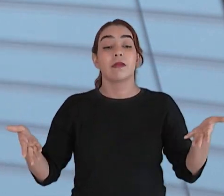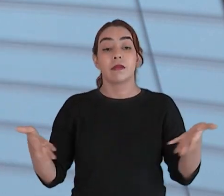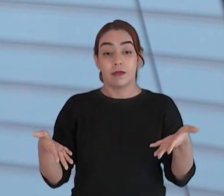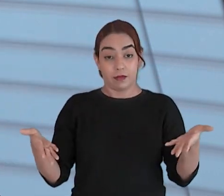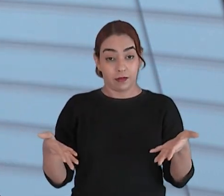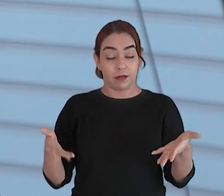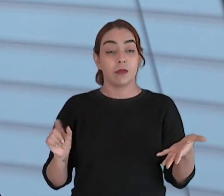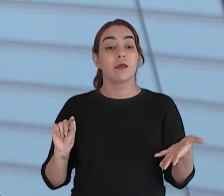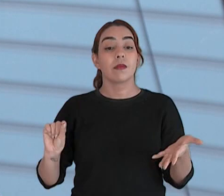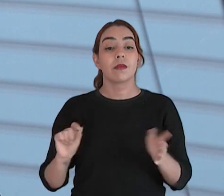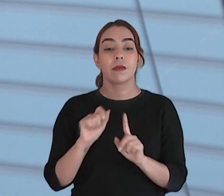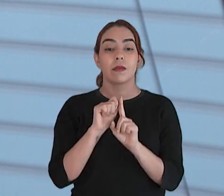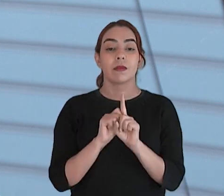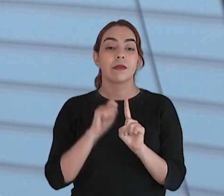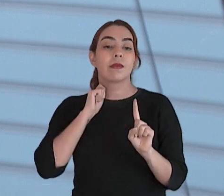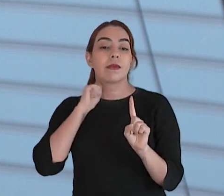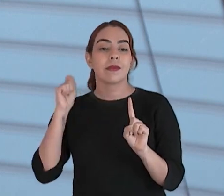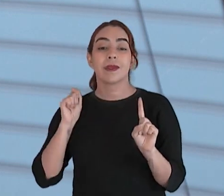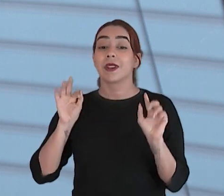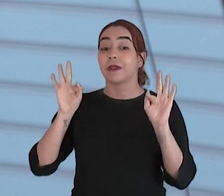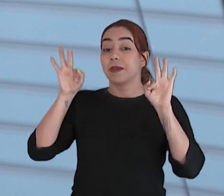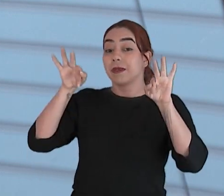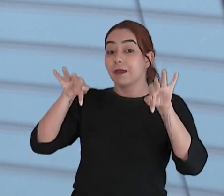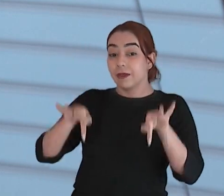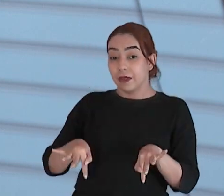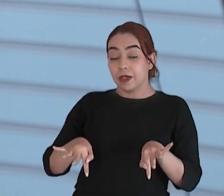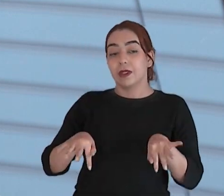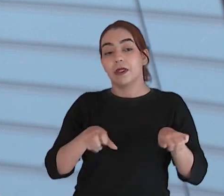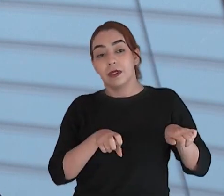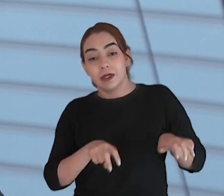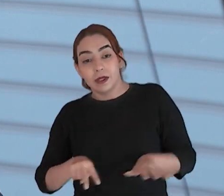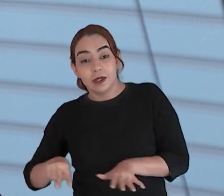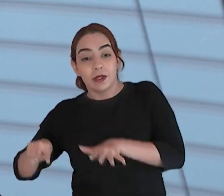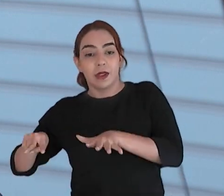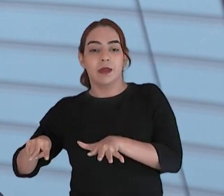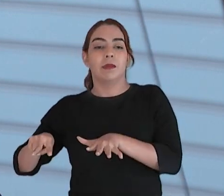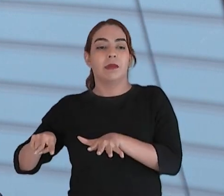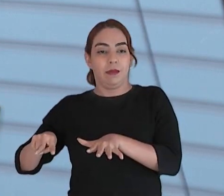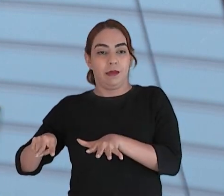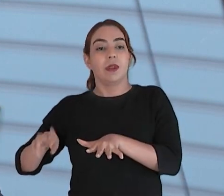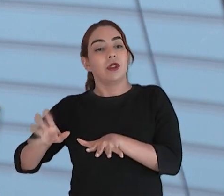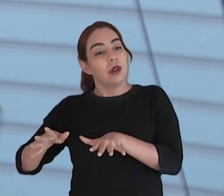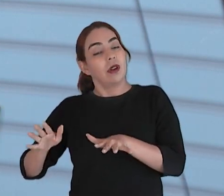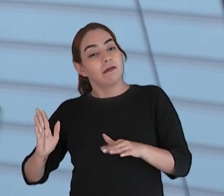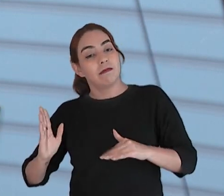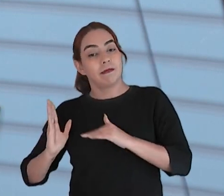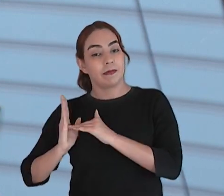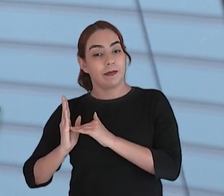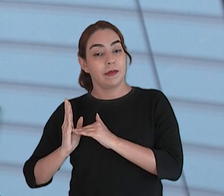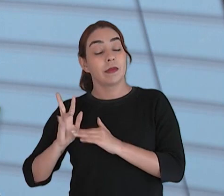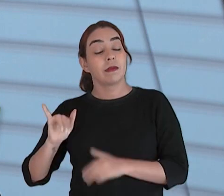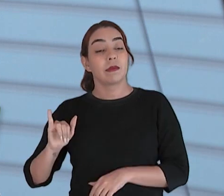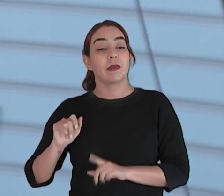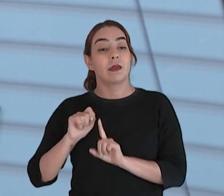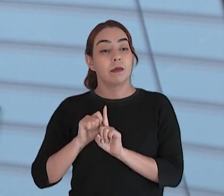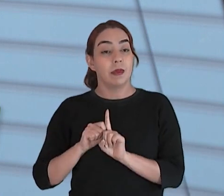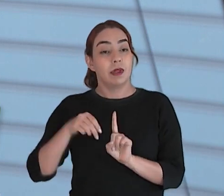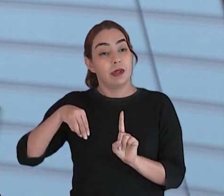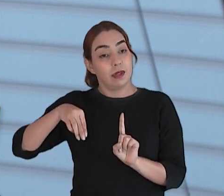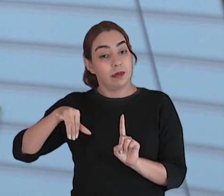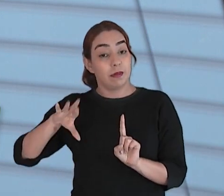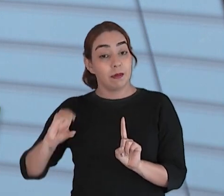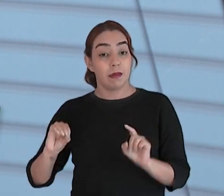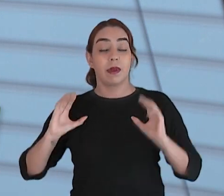final do mês de abril, que termina na próxima terça-feira, porque na outra quarta-feira já estaremos em maio, é dia 1º de maio,